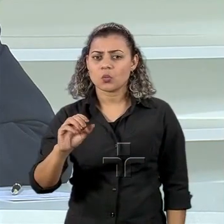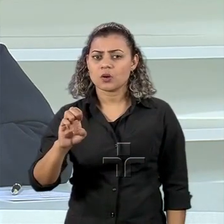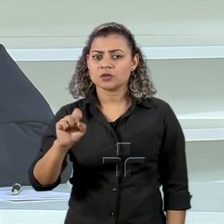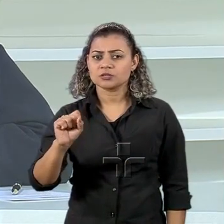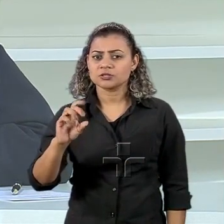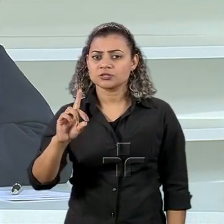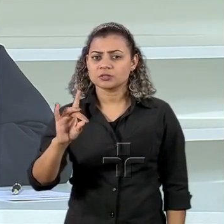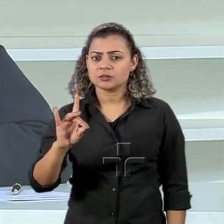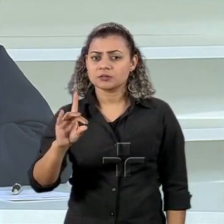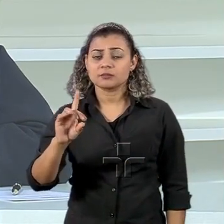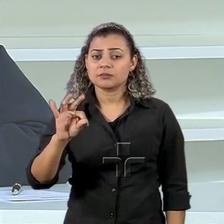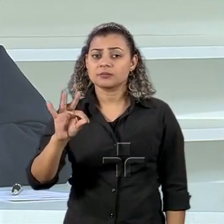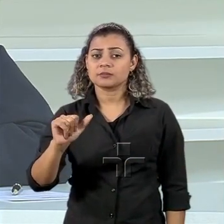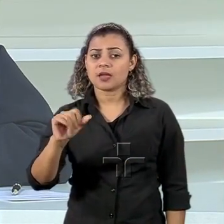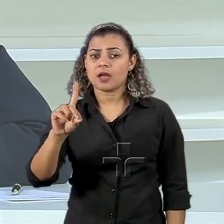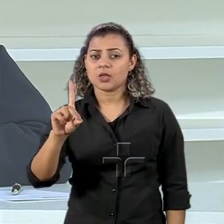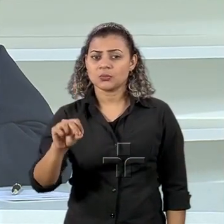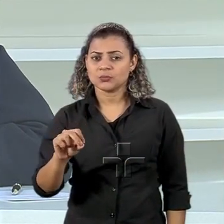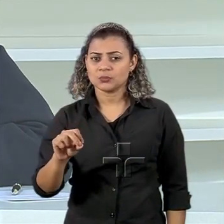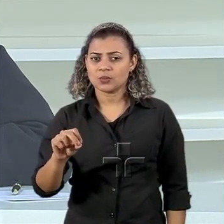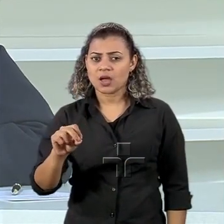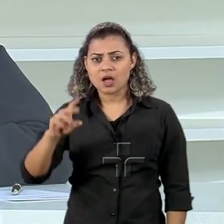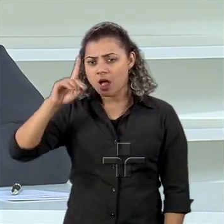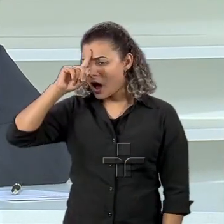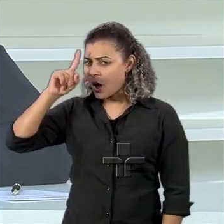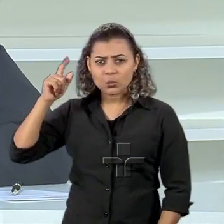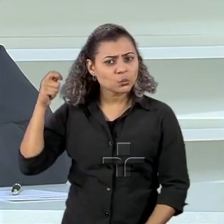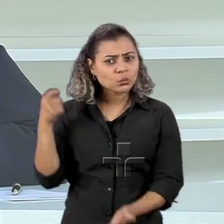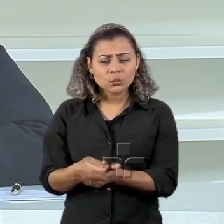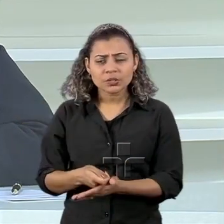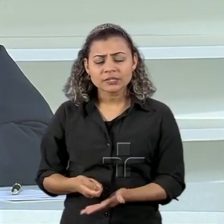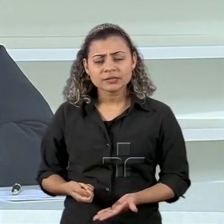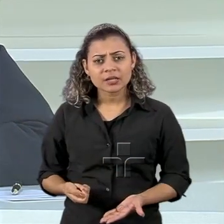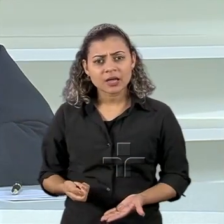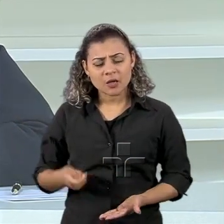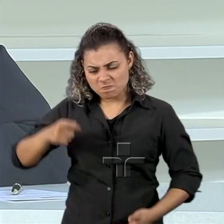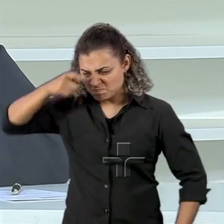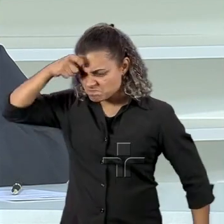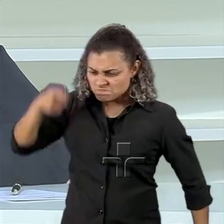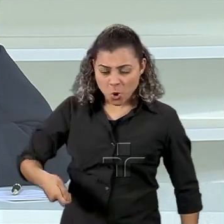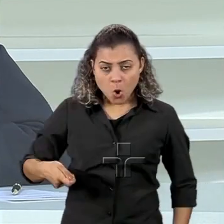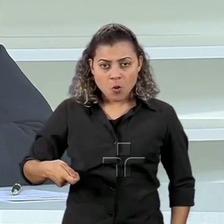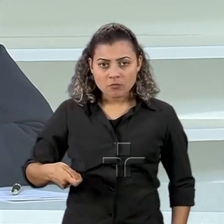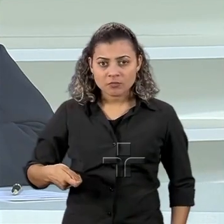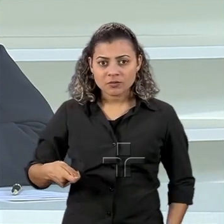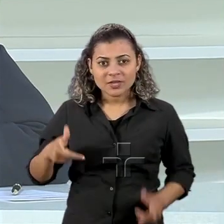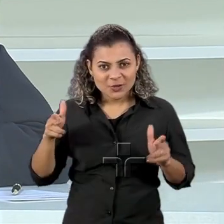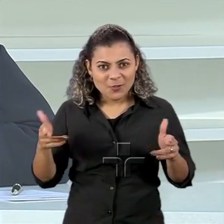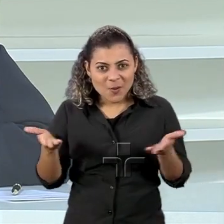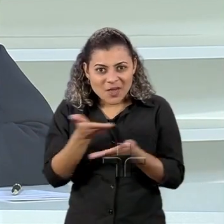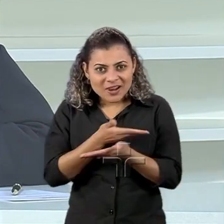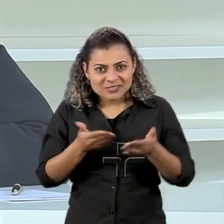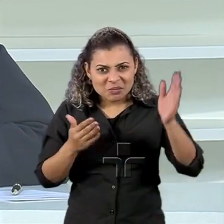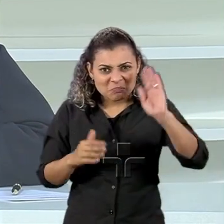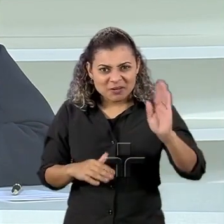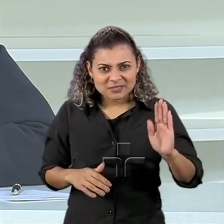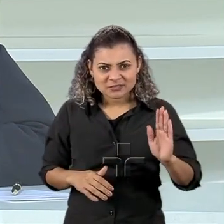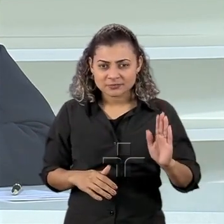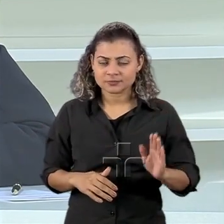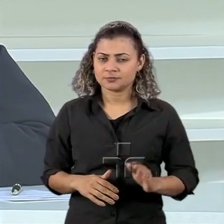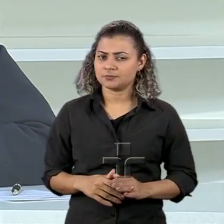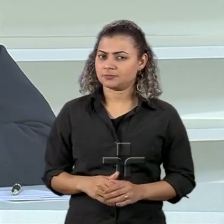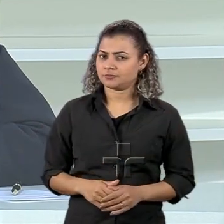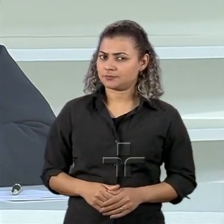autoritário tenha o tipo de relação que está tendo com o Brasil. Está entrando pela